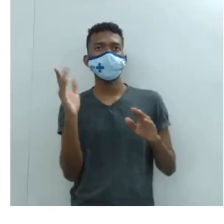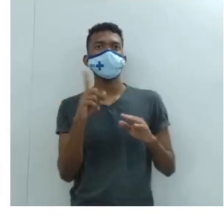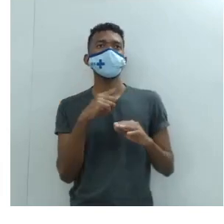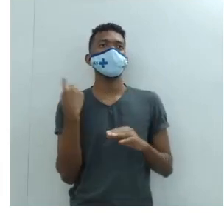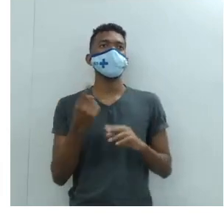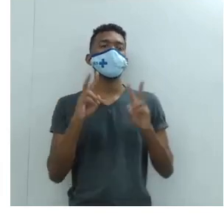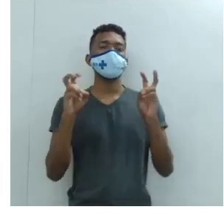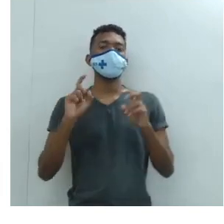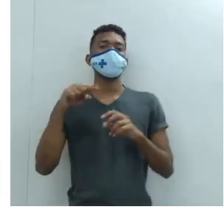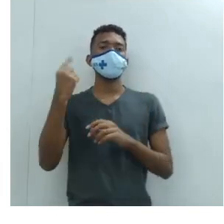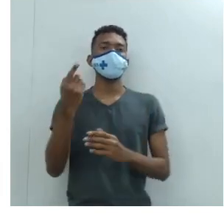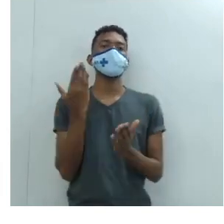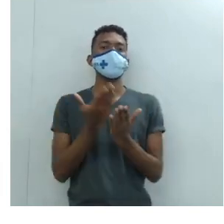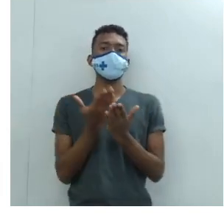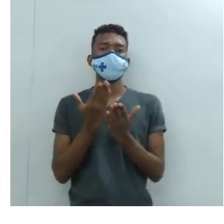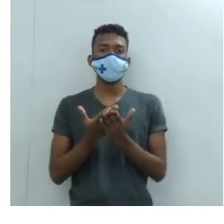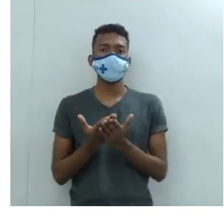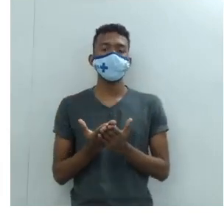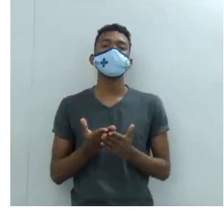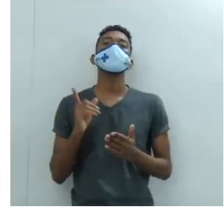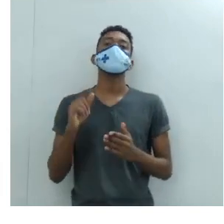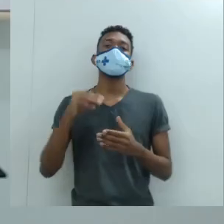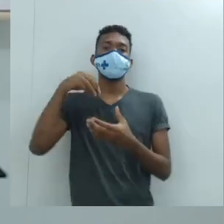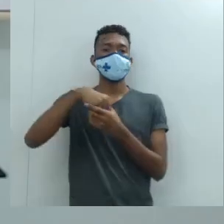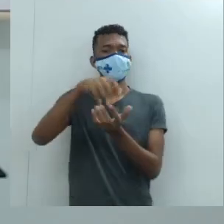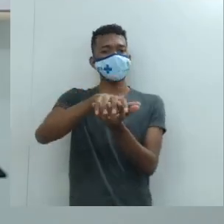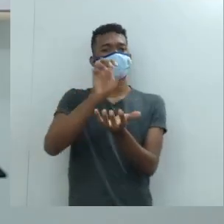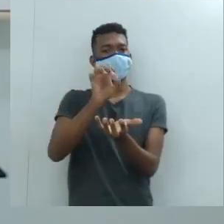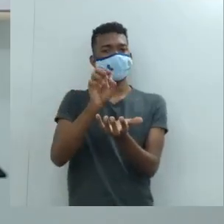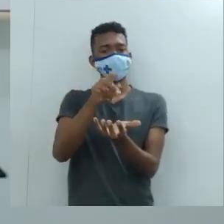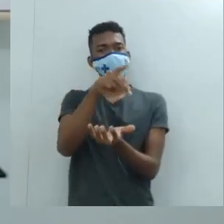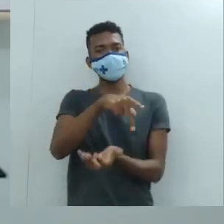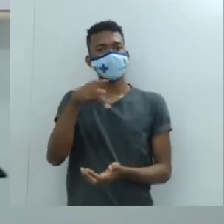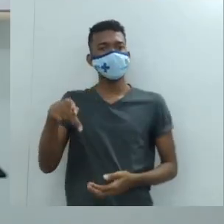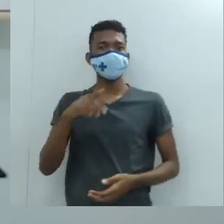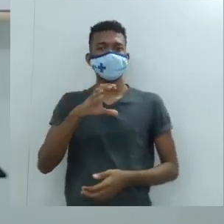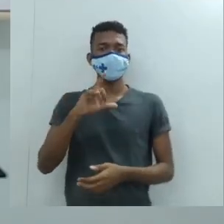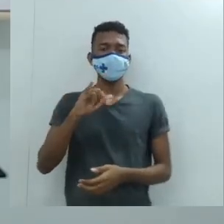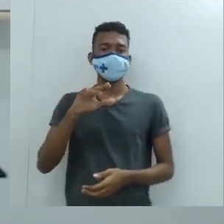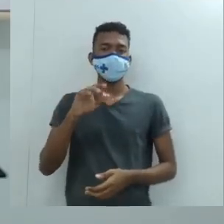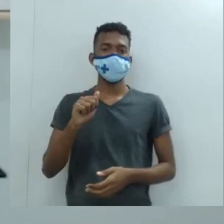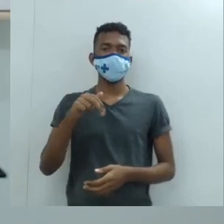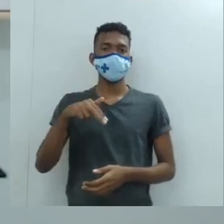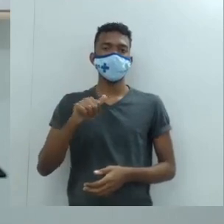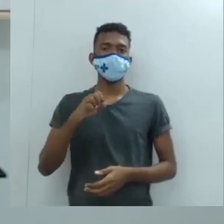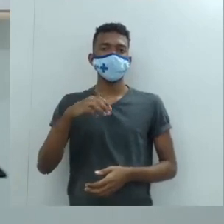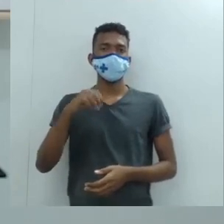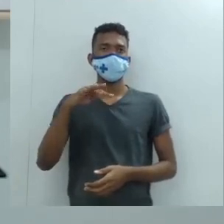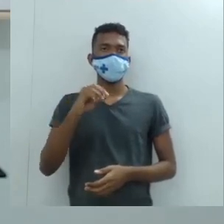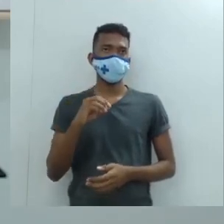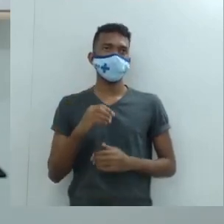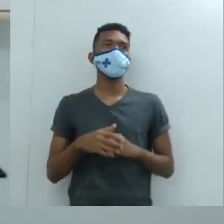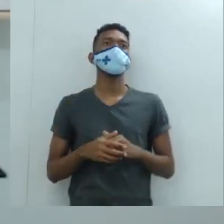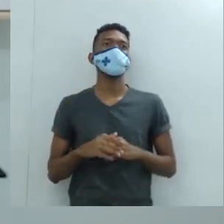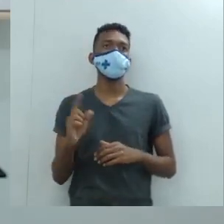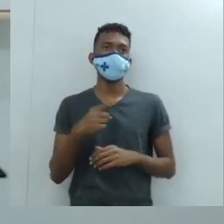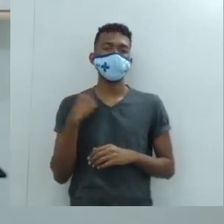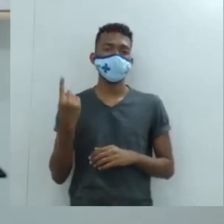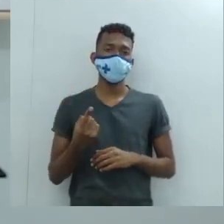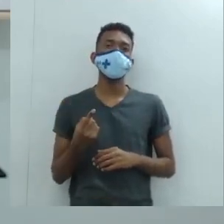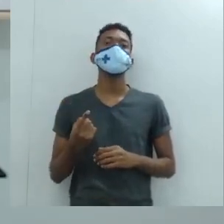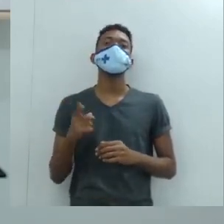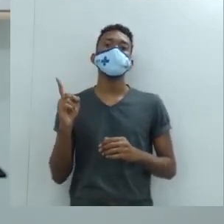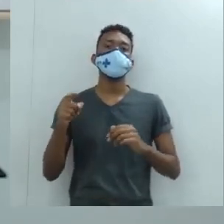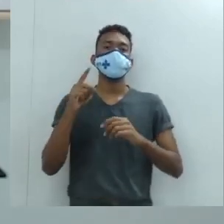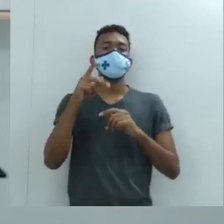assunto da próxima aula do EducaP.E., do professor Cláudio Nascimento, o professor de história